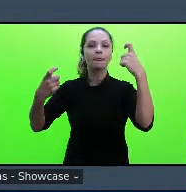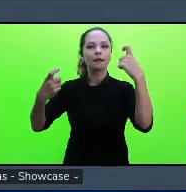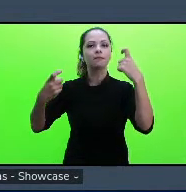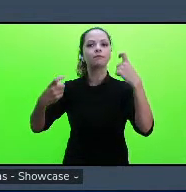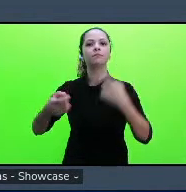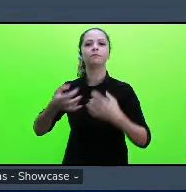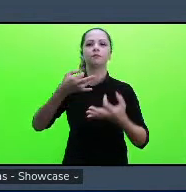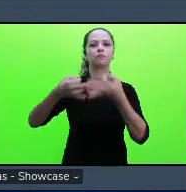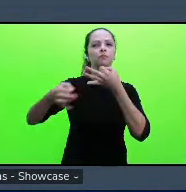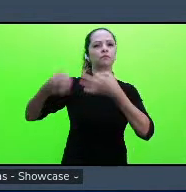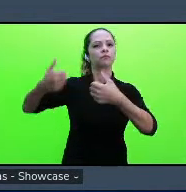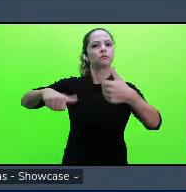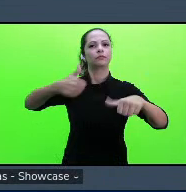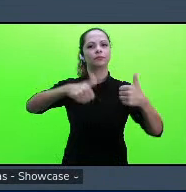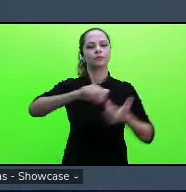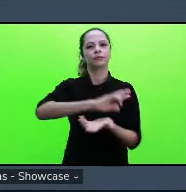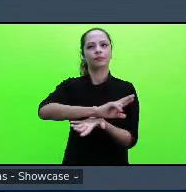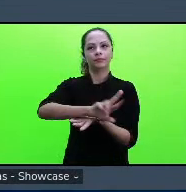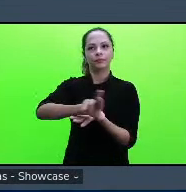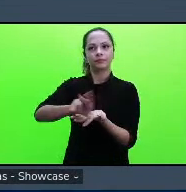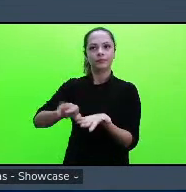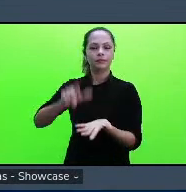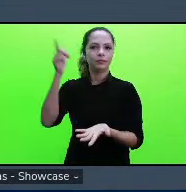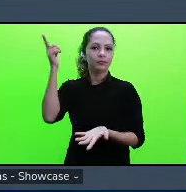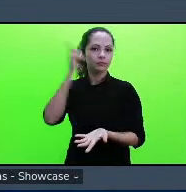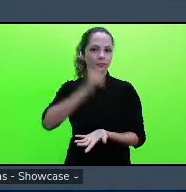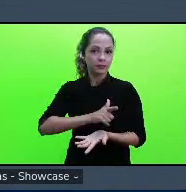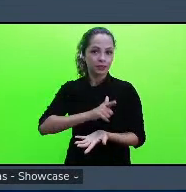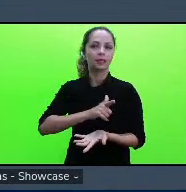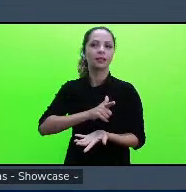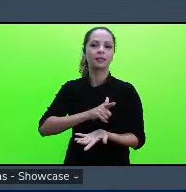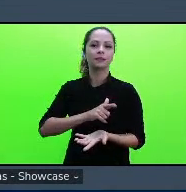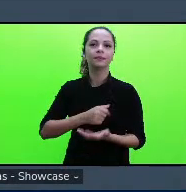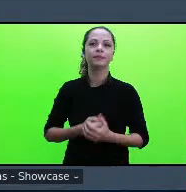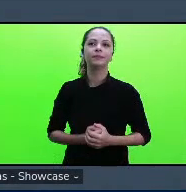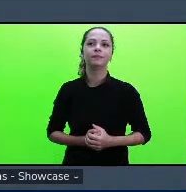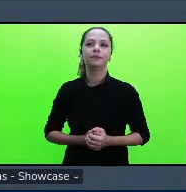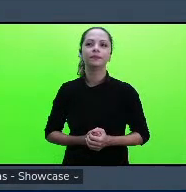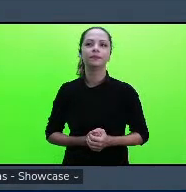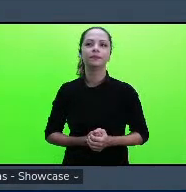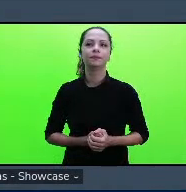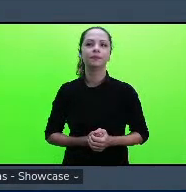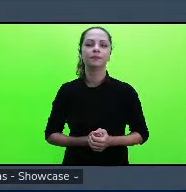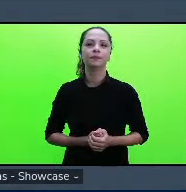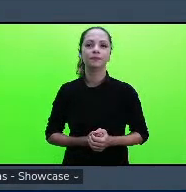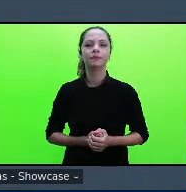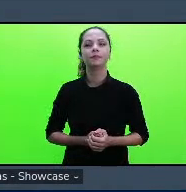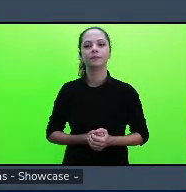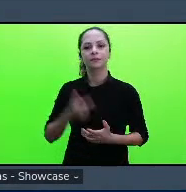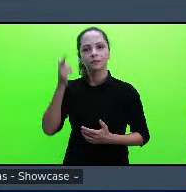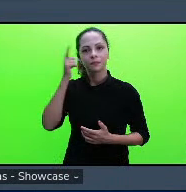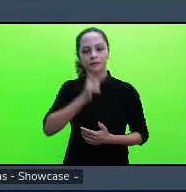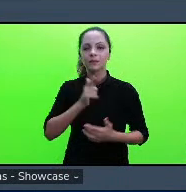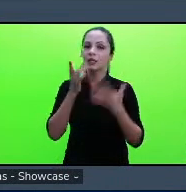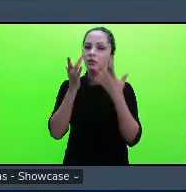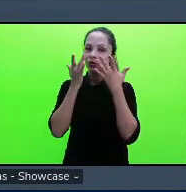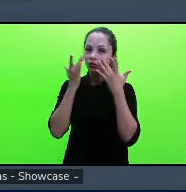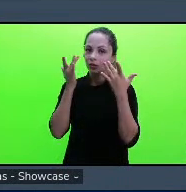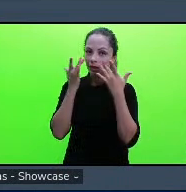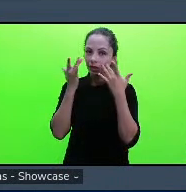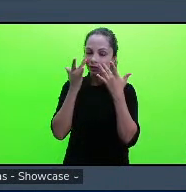outros então eles se desenvolvem no na prática teatral também